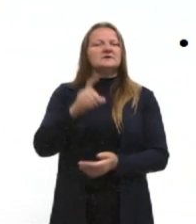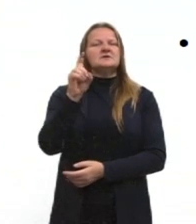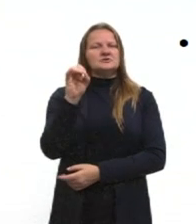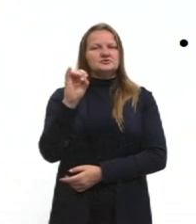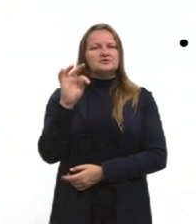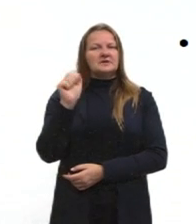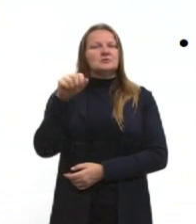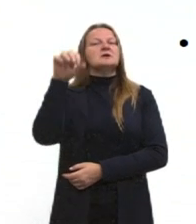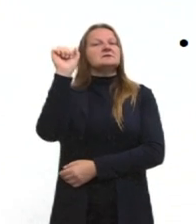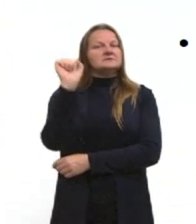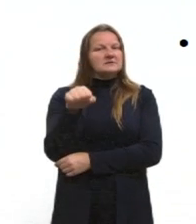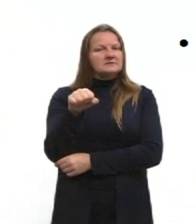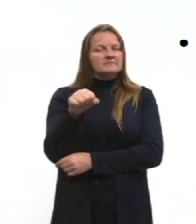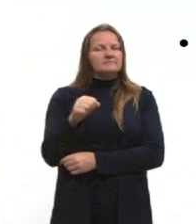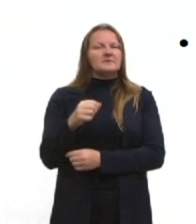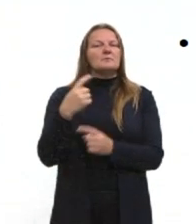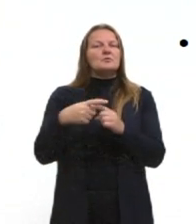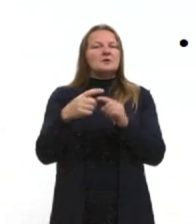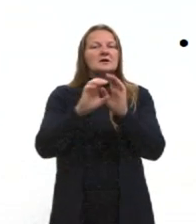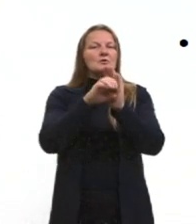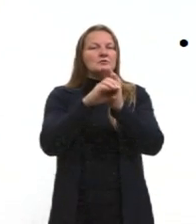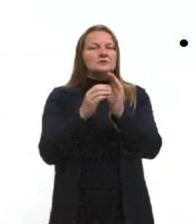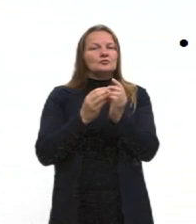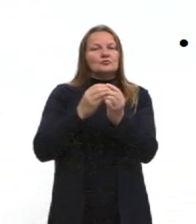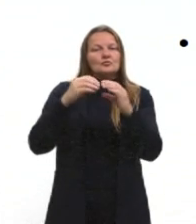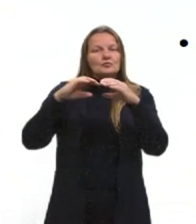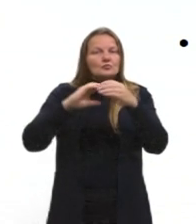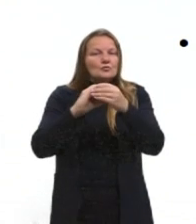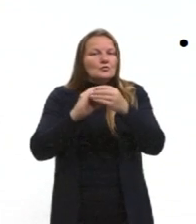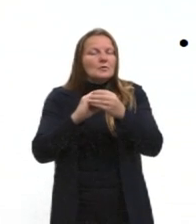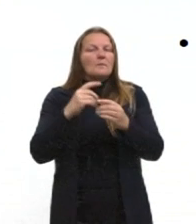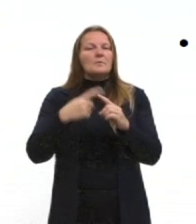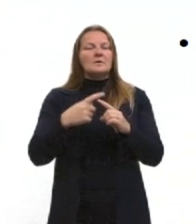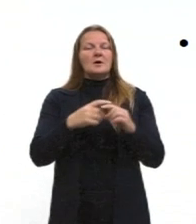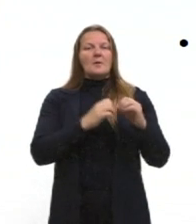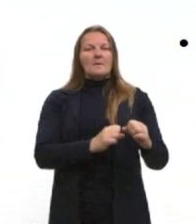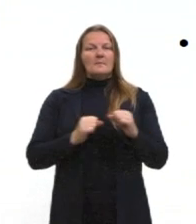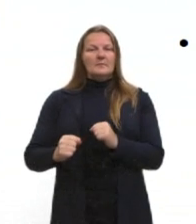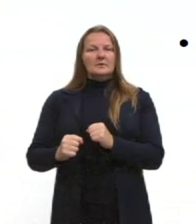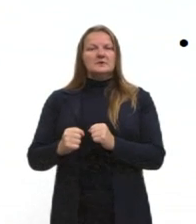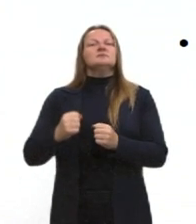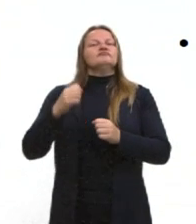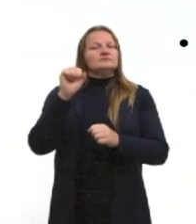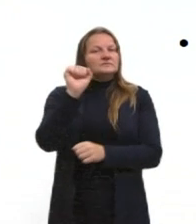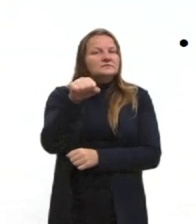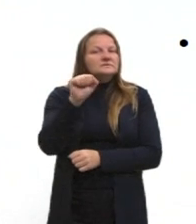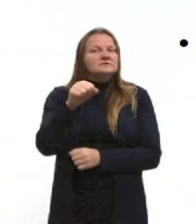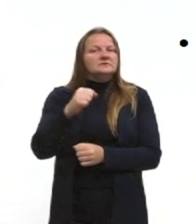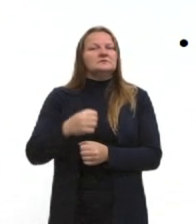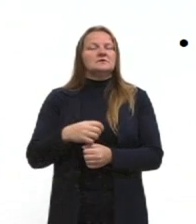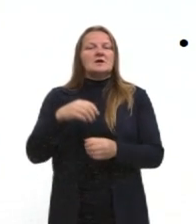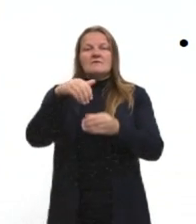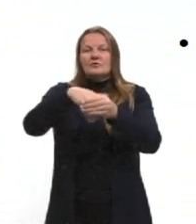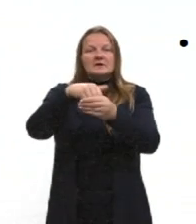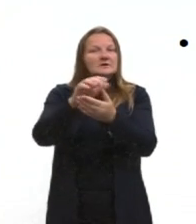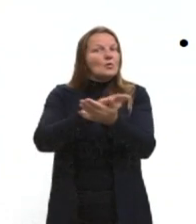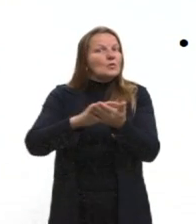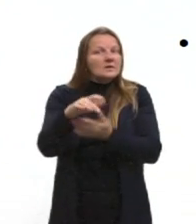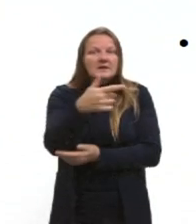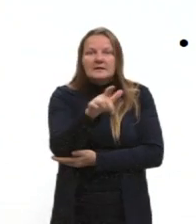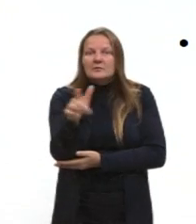se encaixa nesses dois conceitos. Mas a gente já vai adiantar que o poder foi, sim, tomado à força, sem eleições e